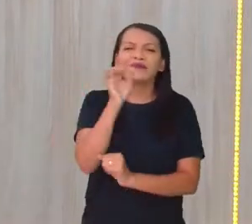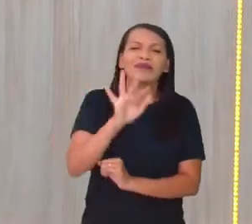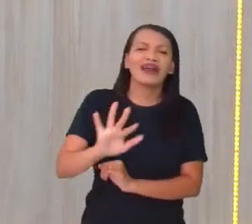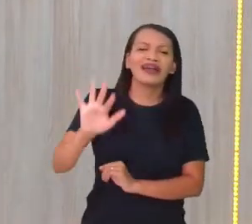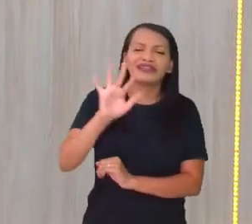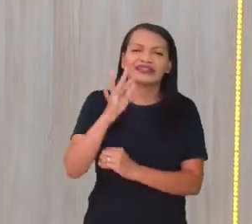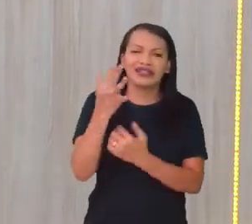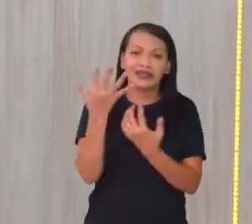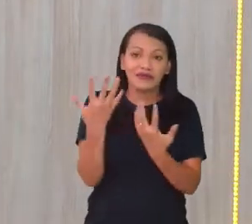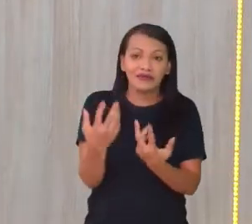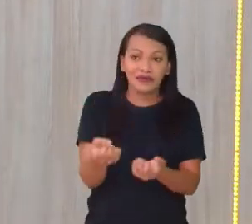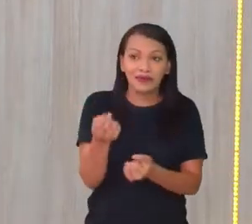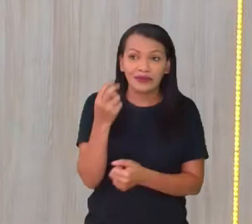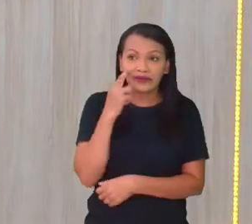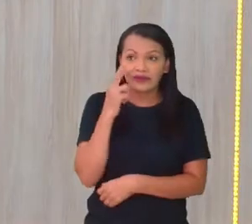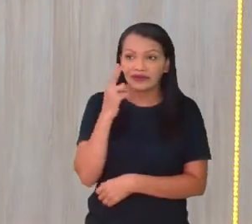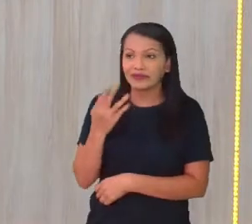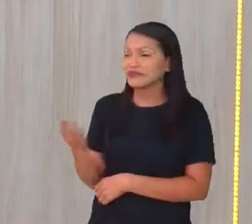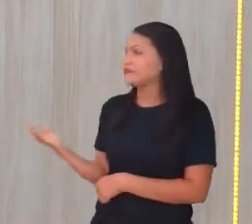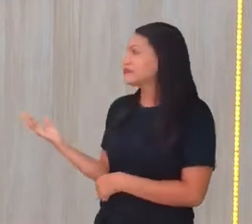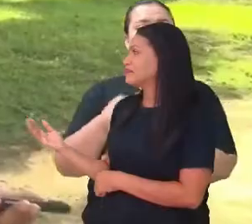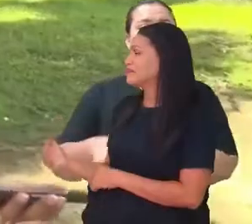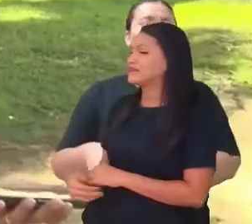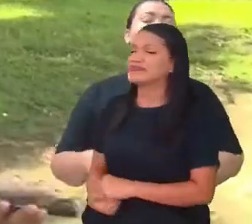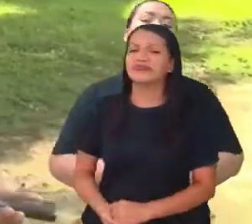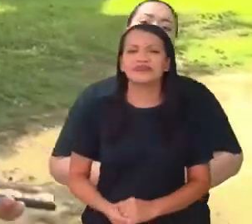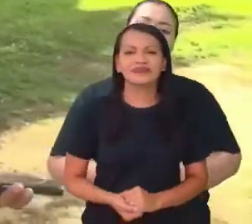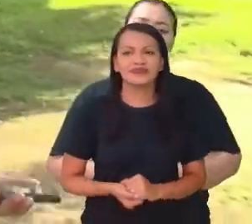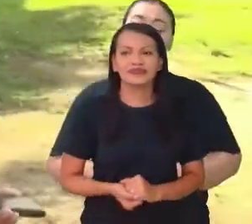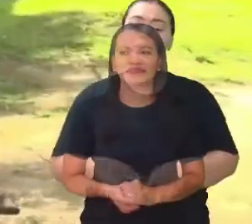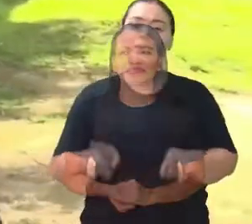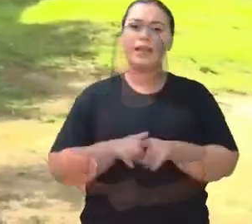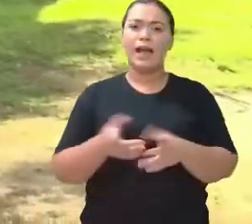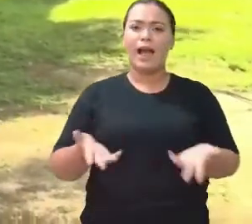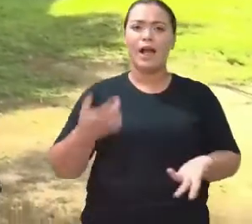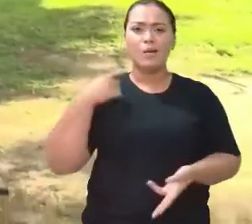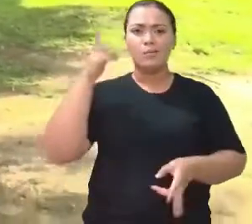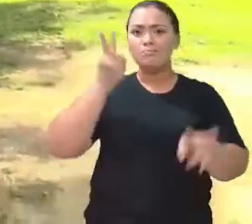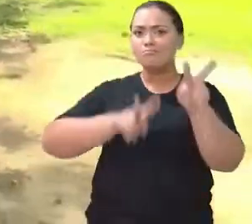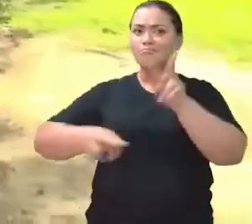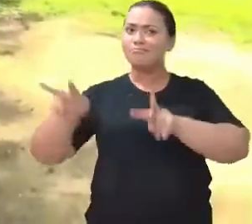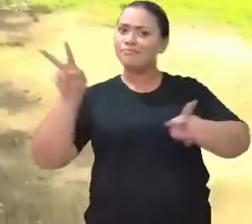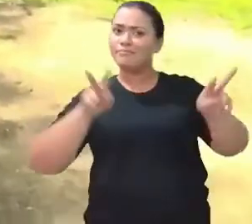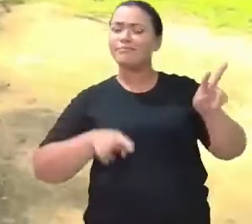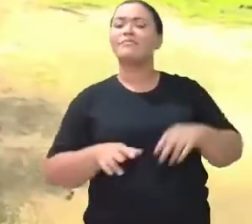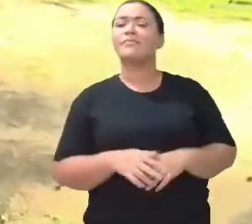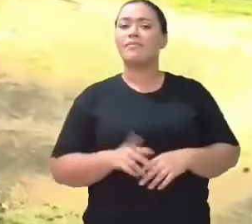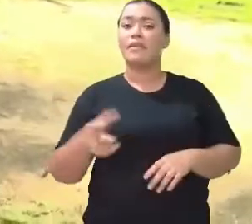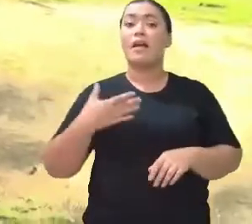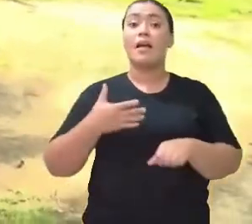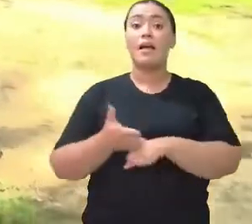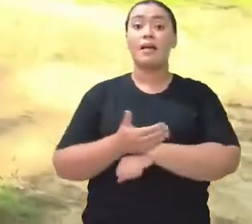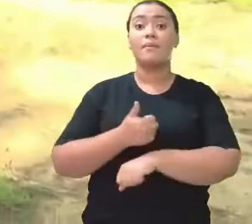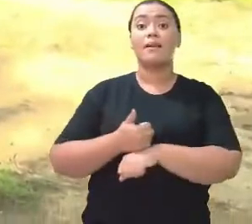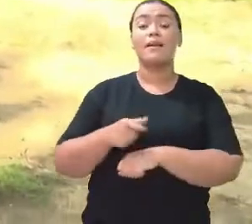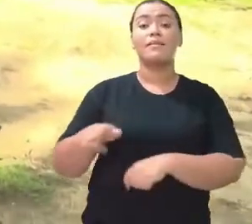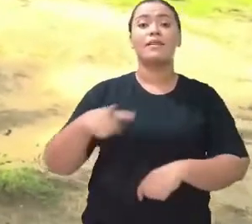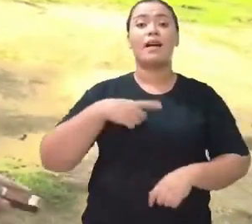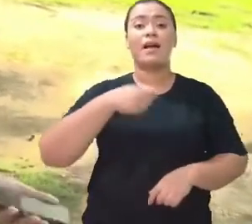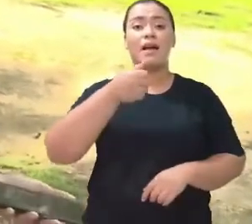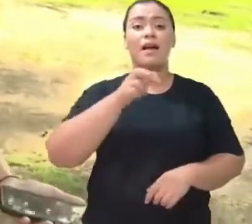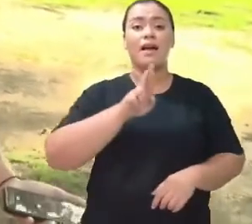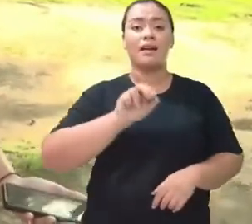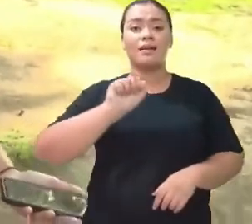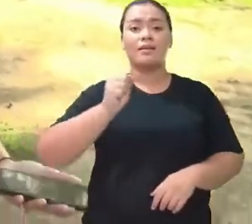culturais. Vamos ouvir um pouco aí a falar, ó. Estamos nessa paisagem aqui da Praça do Asenal, né, uma praça